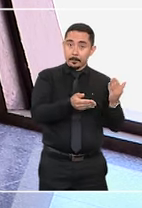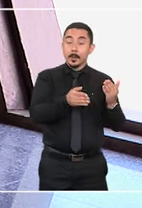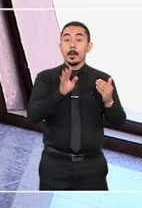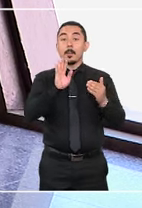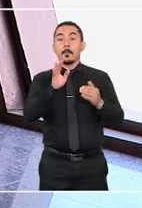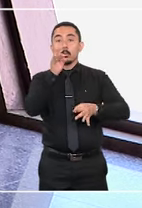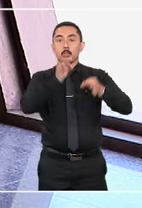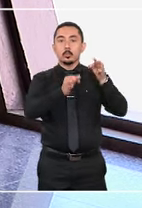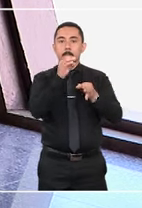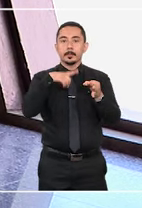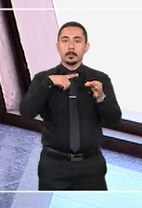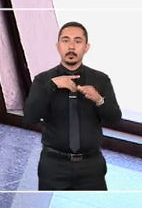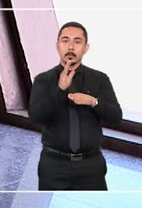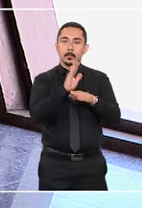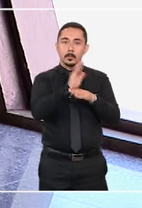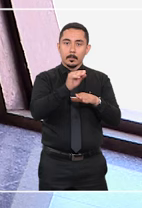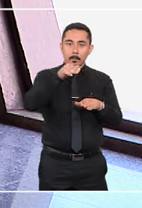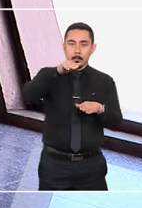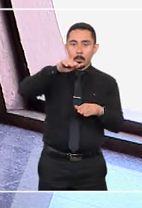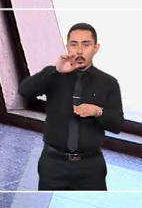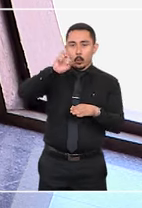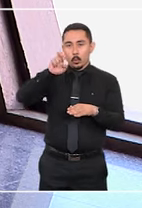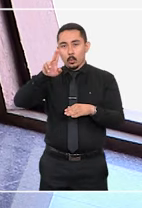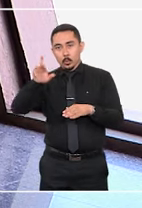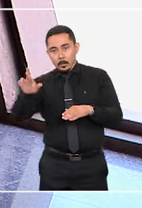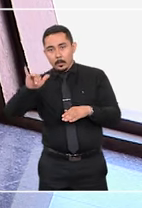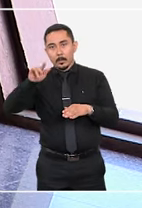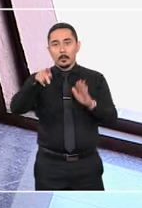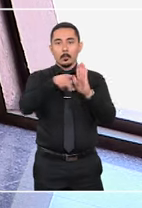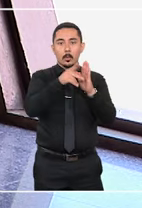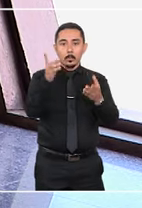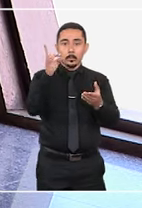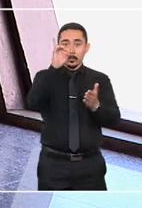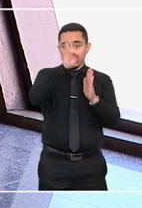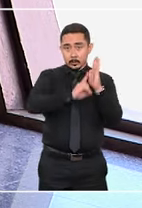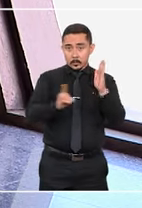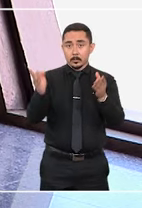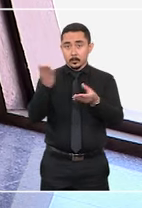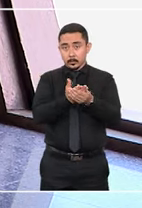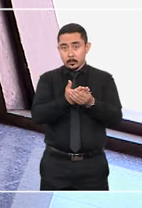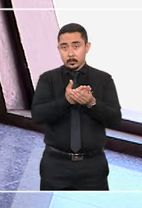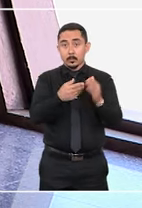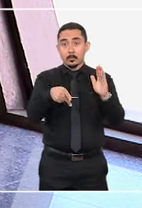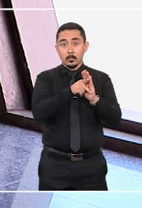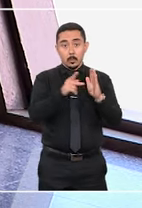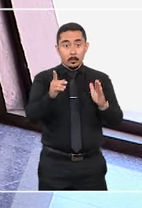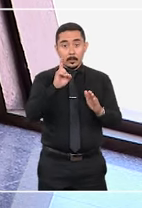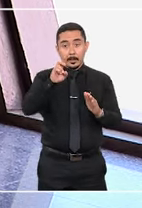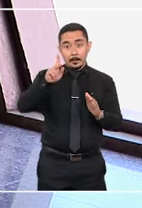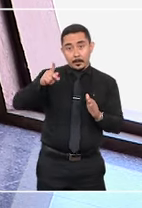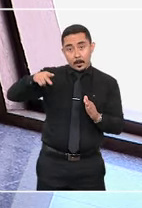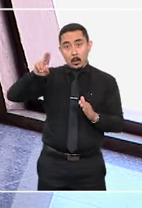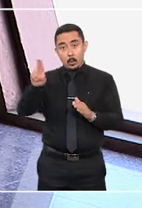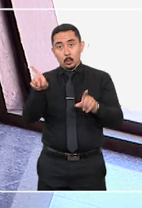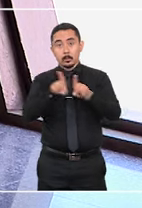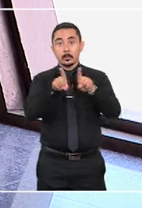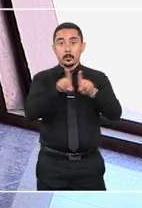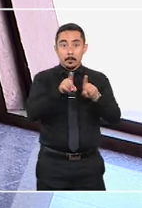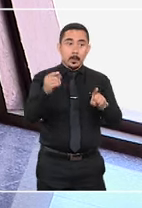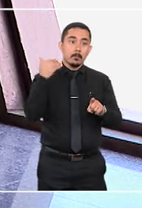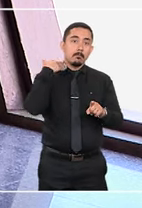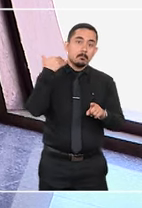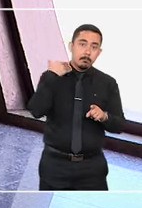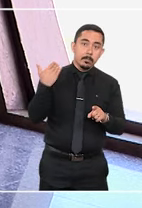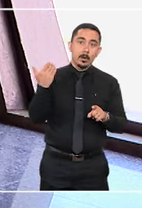julgamento teve a participação como a Missicure do Instituto Brasileiro de Direito Processual da Defensoria Pública da União, da Federação